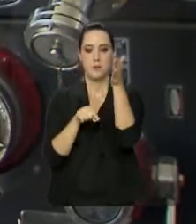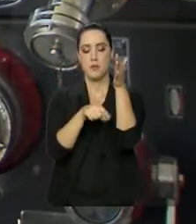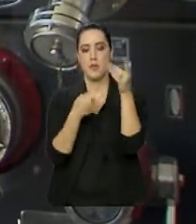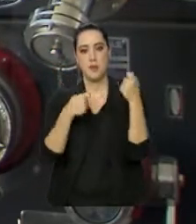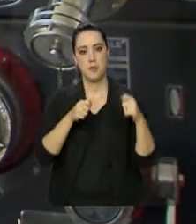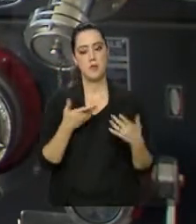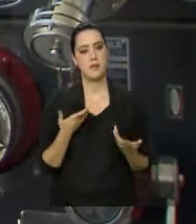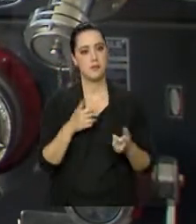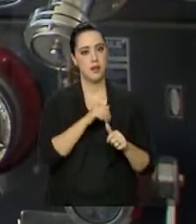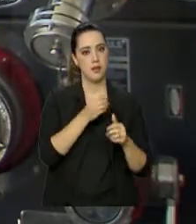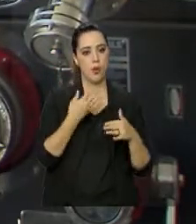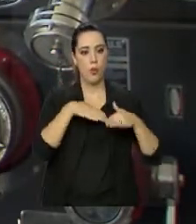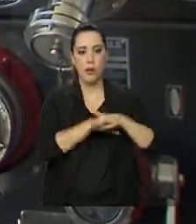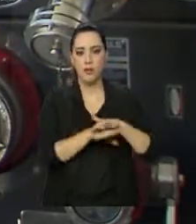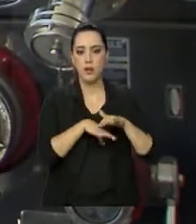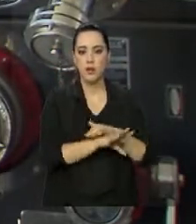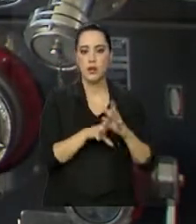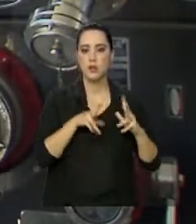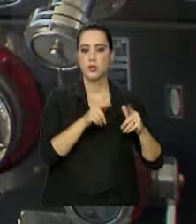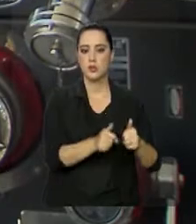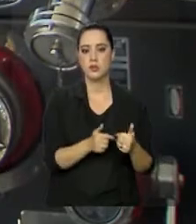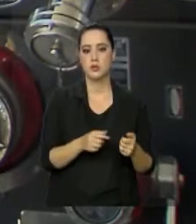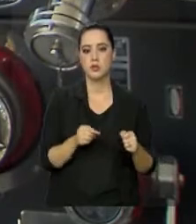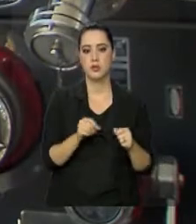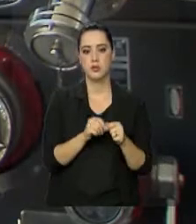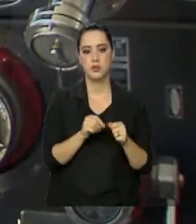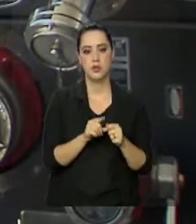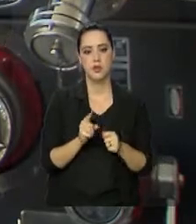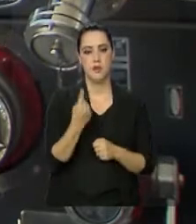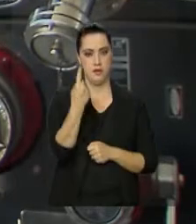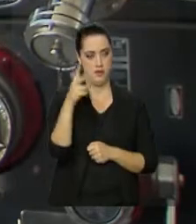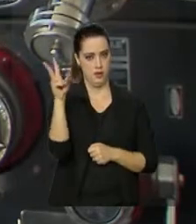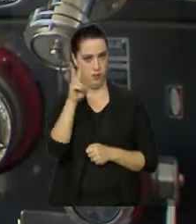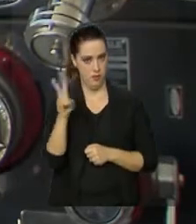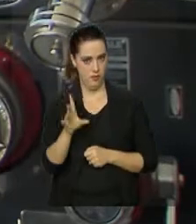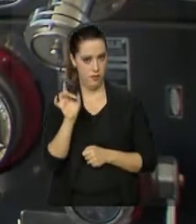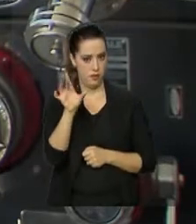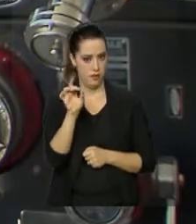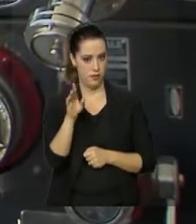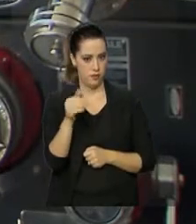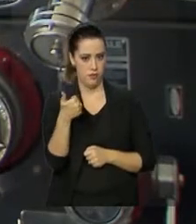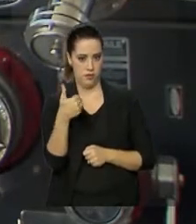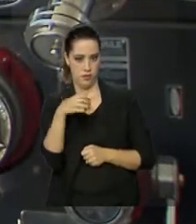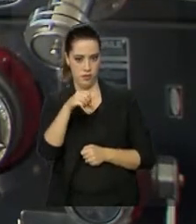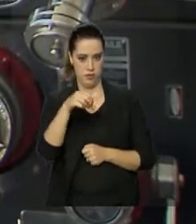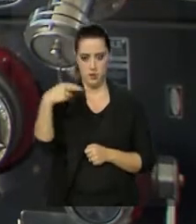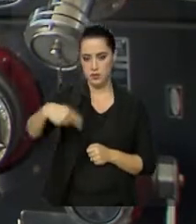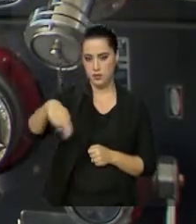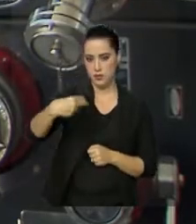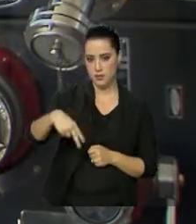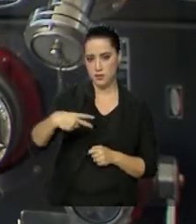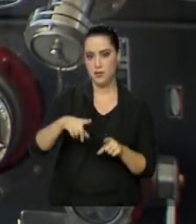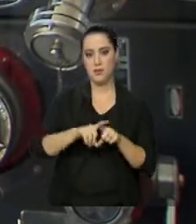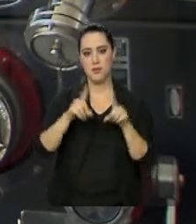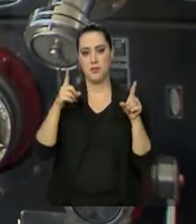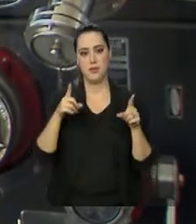guardar todas as bandeiras e fazer a incineração uma vez só no dia 19 de novembro, dia da bandeira.